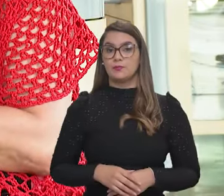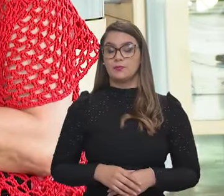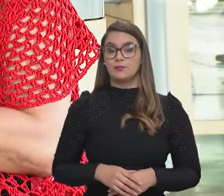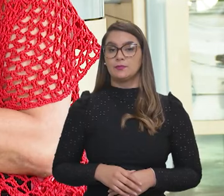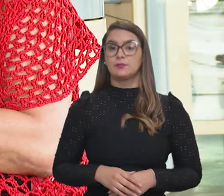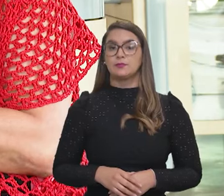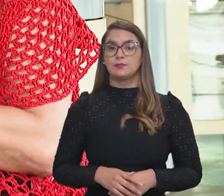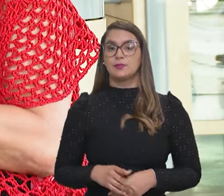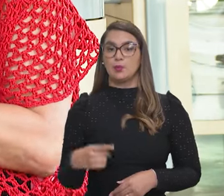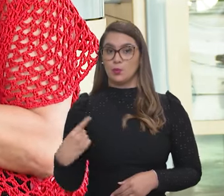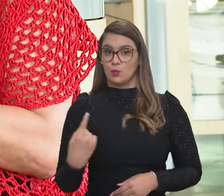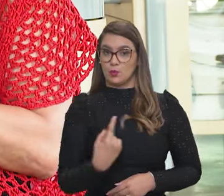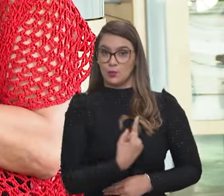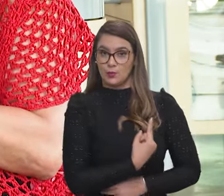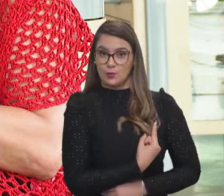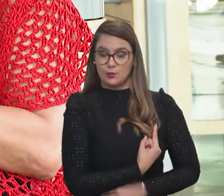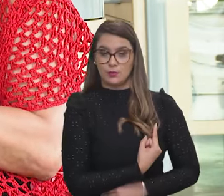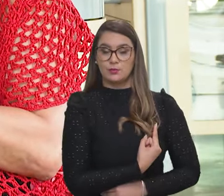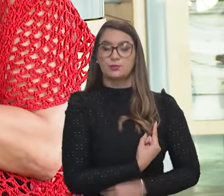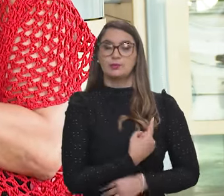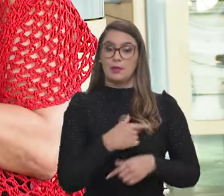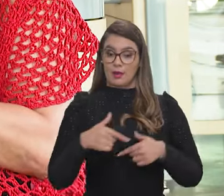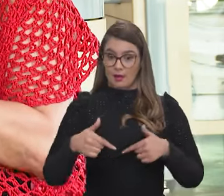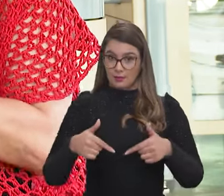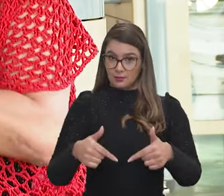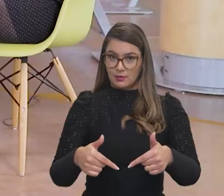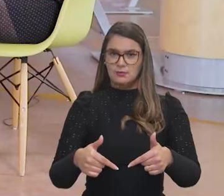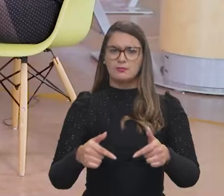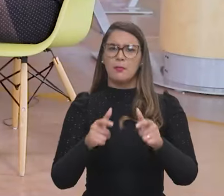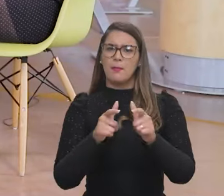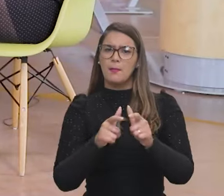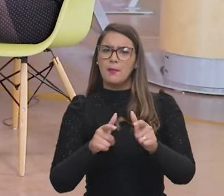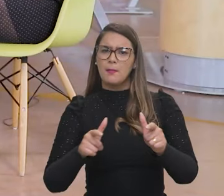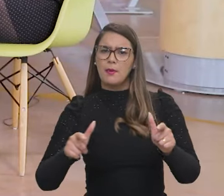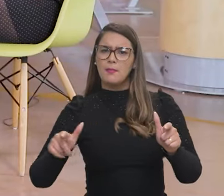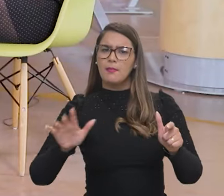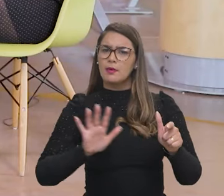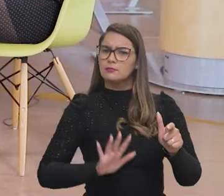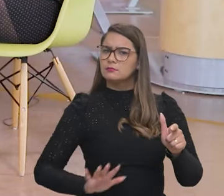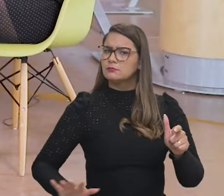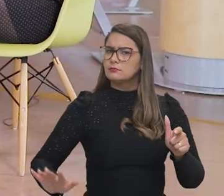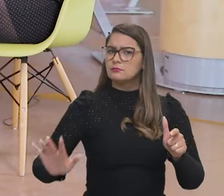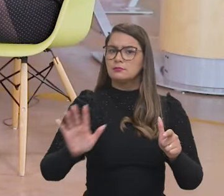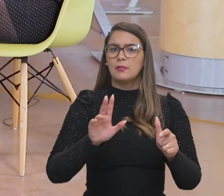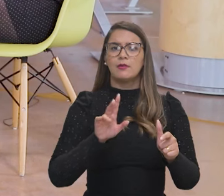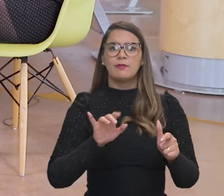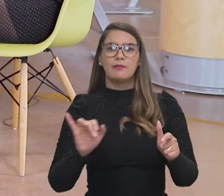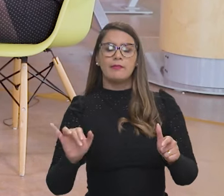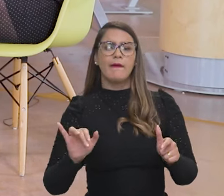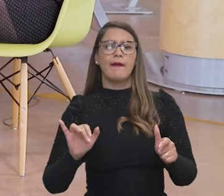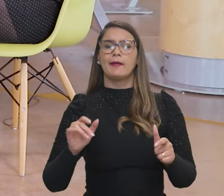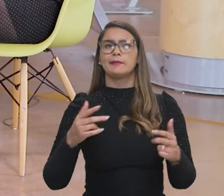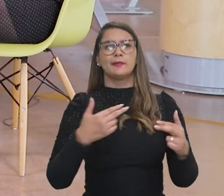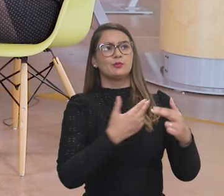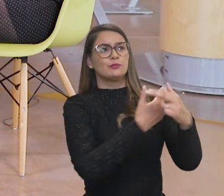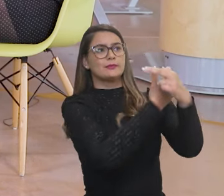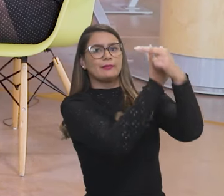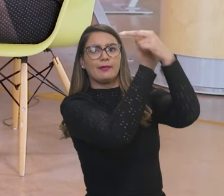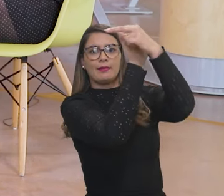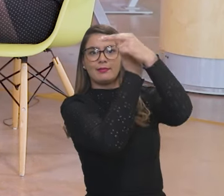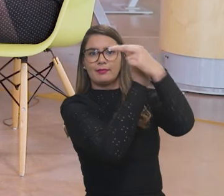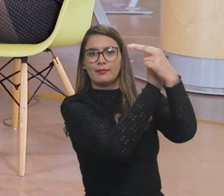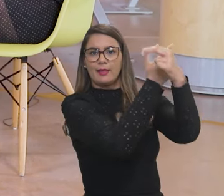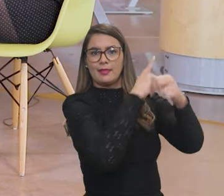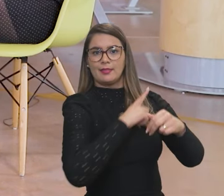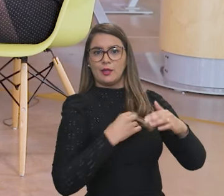nesse sentido, a nossa atuação é bastante abrangente. Ela vai desde o satélite